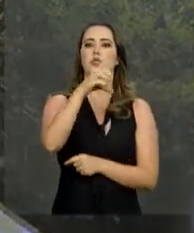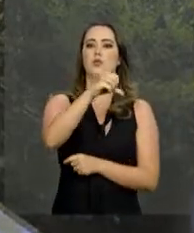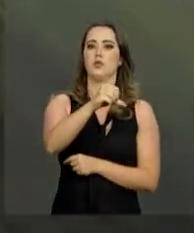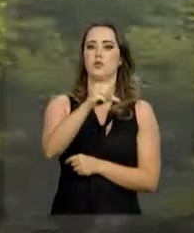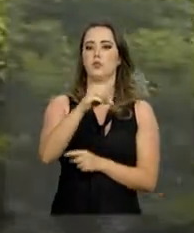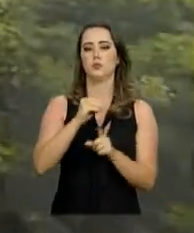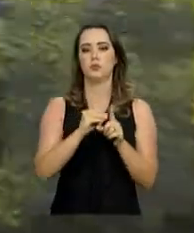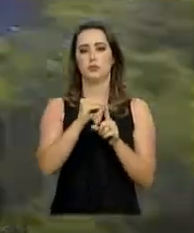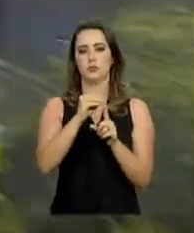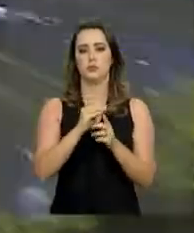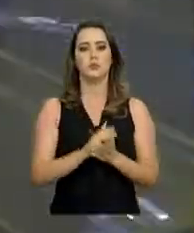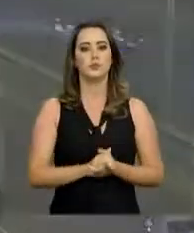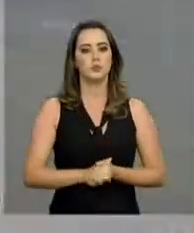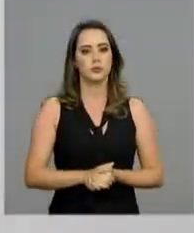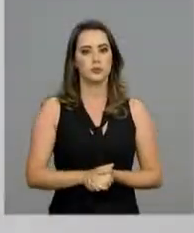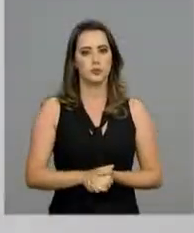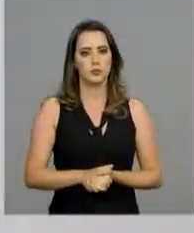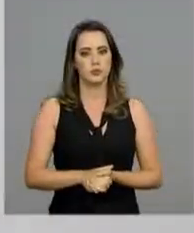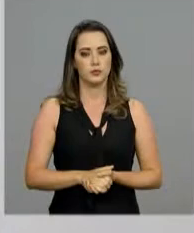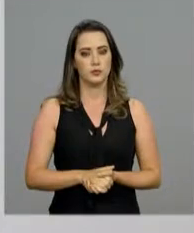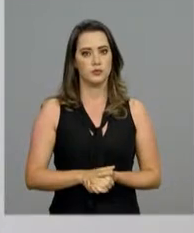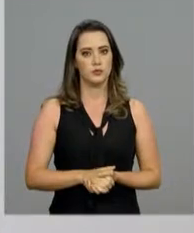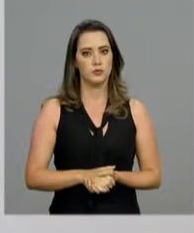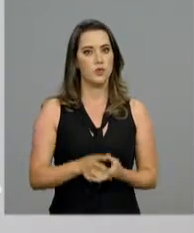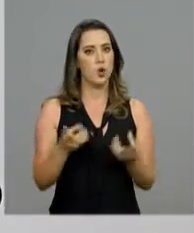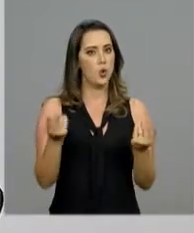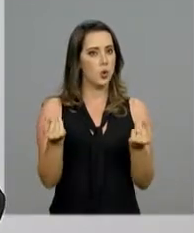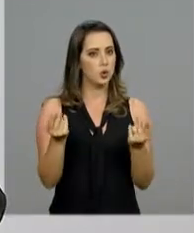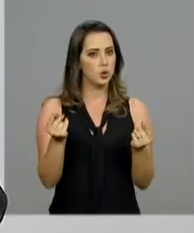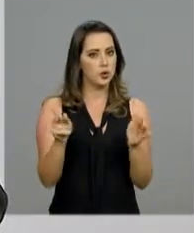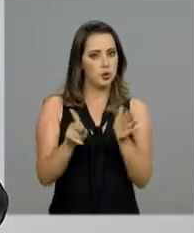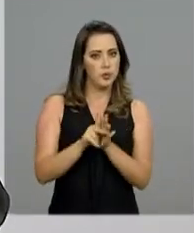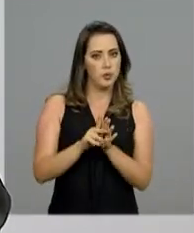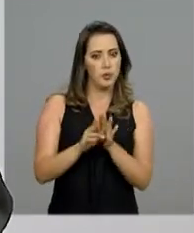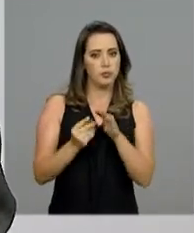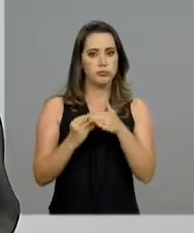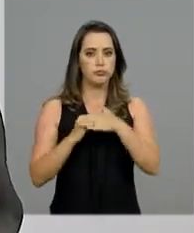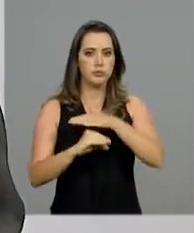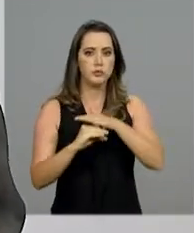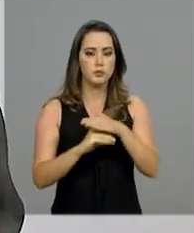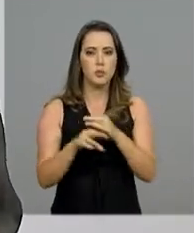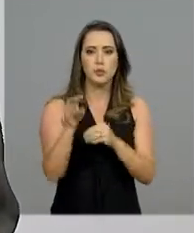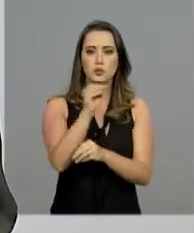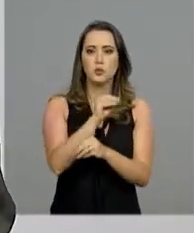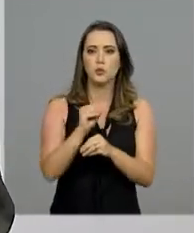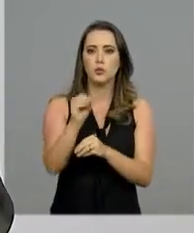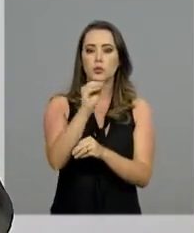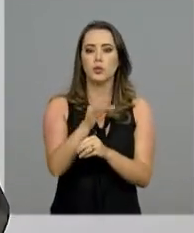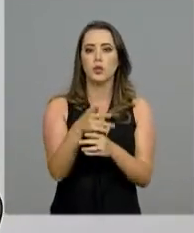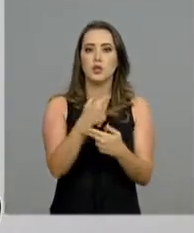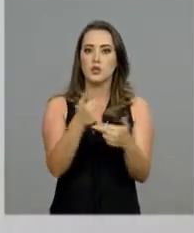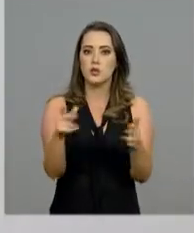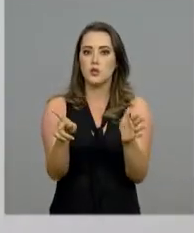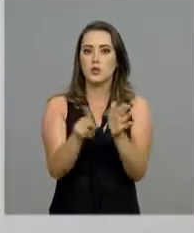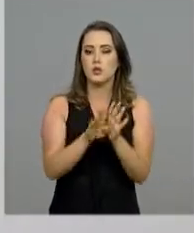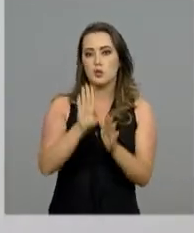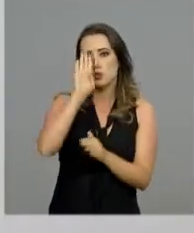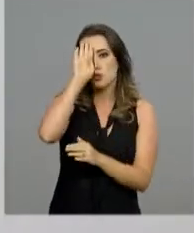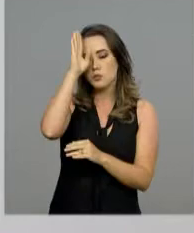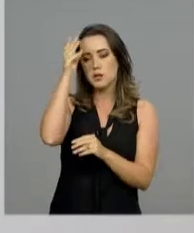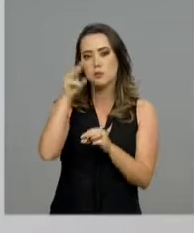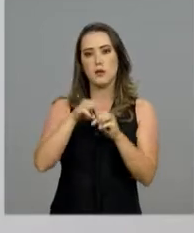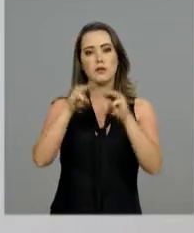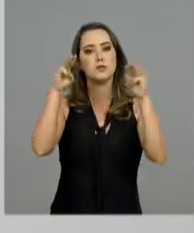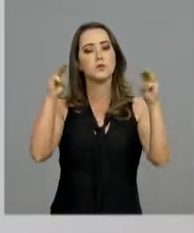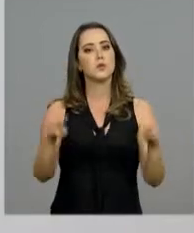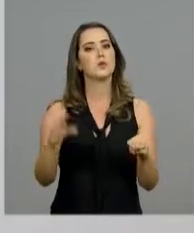29 graus. Um fundo patrimonial com recursos para garantir a preservação dos acervos dos principais museus do